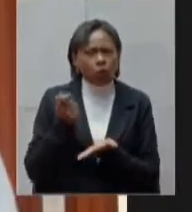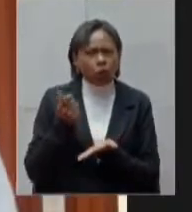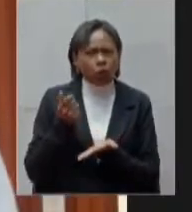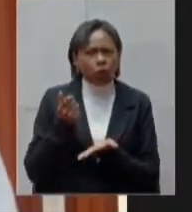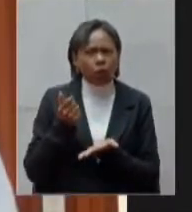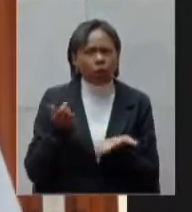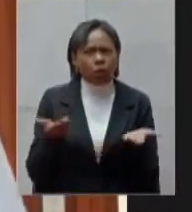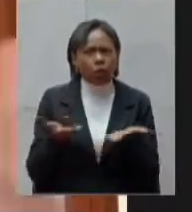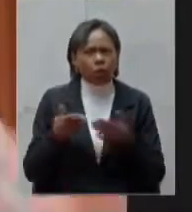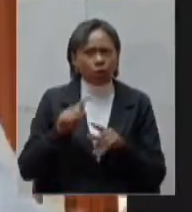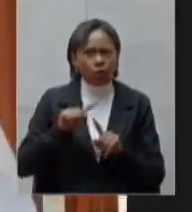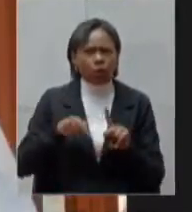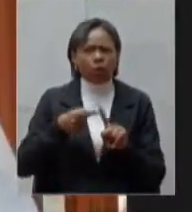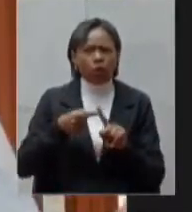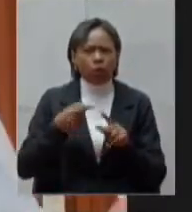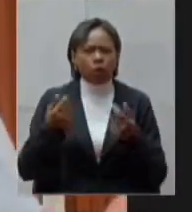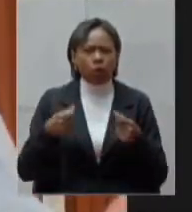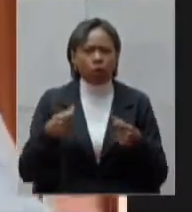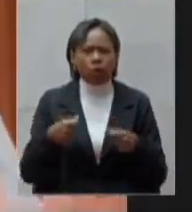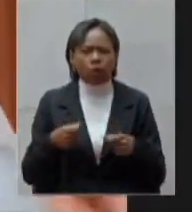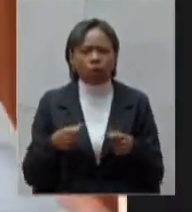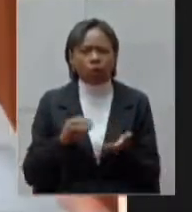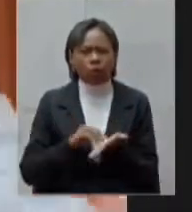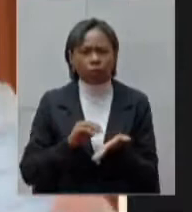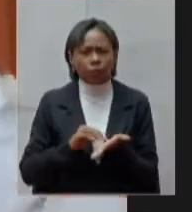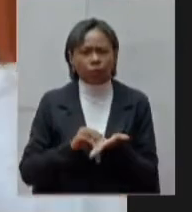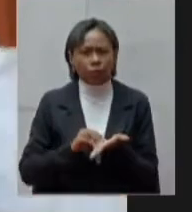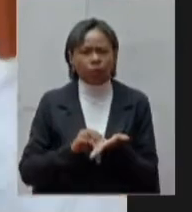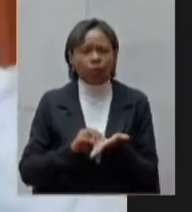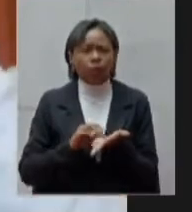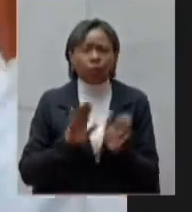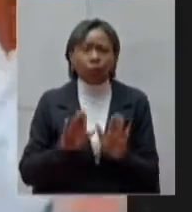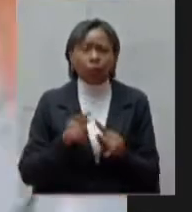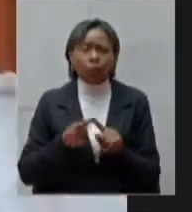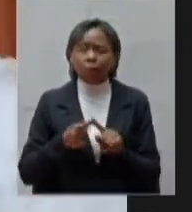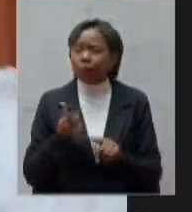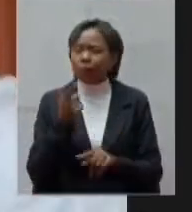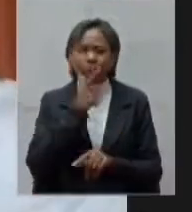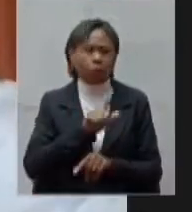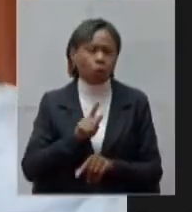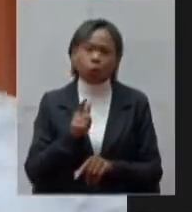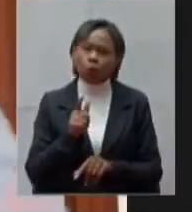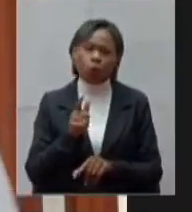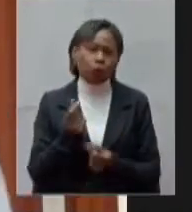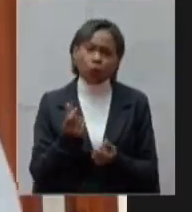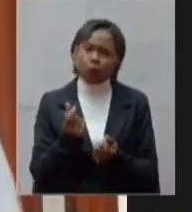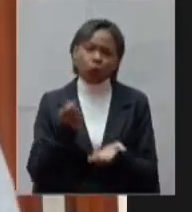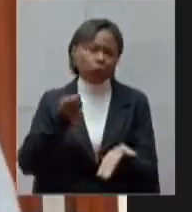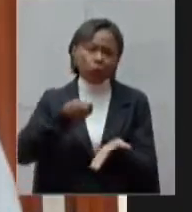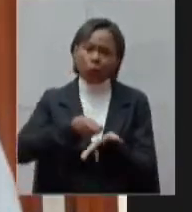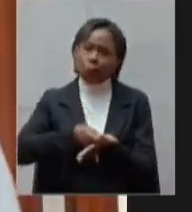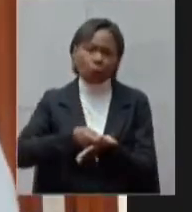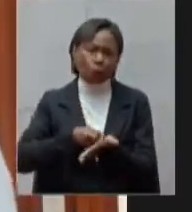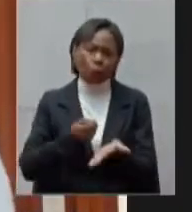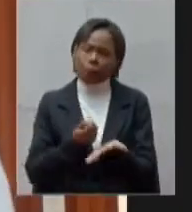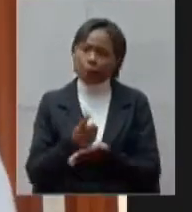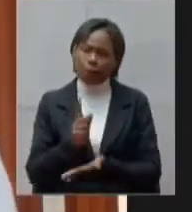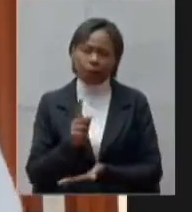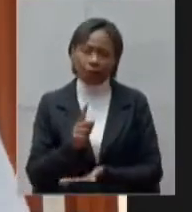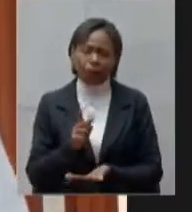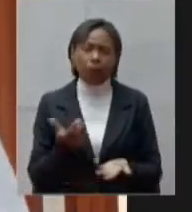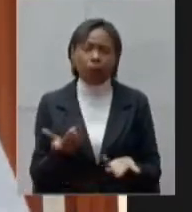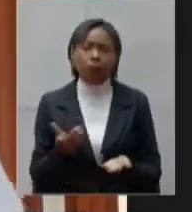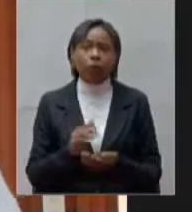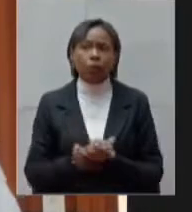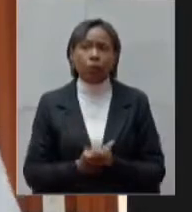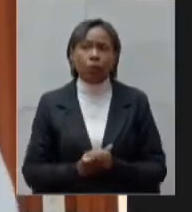fatalmente aconteceriam então nós não conseguimos comprar respiradores a 233 mil por um outro lado que a Assembleia pode nos